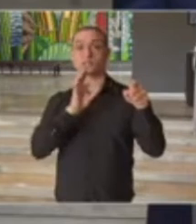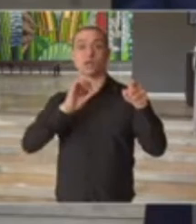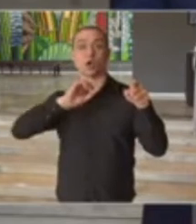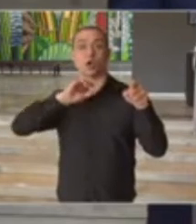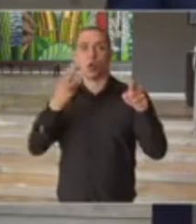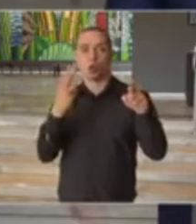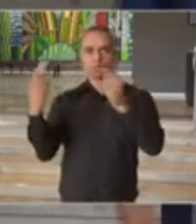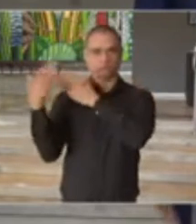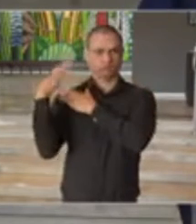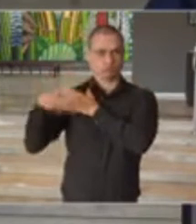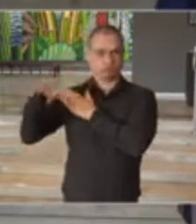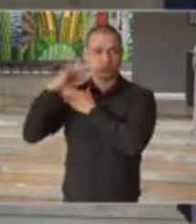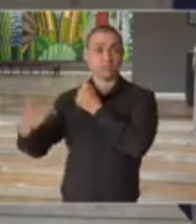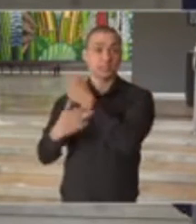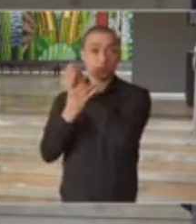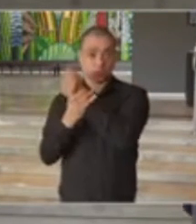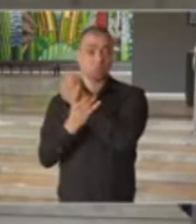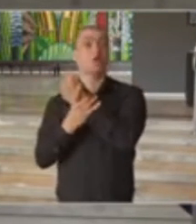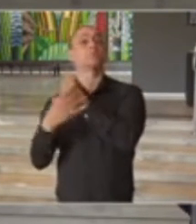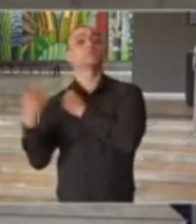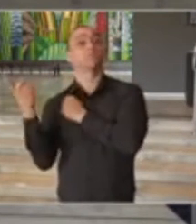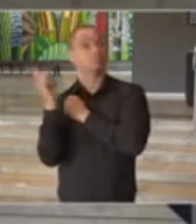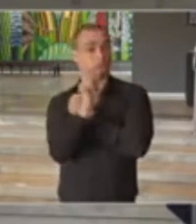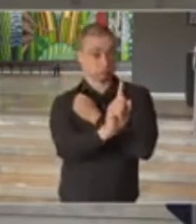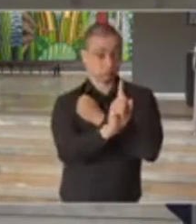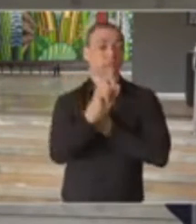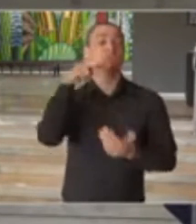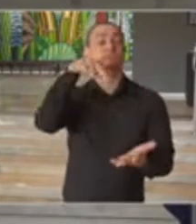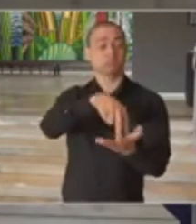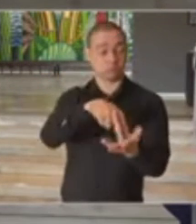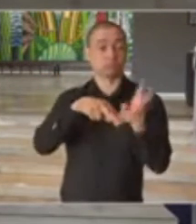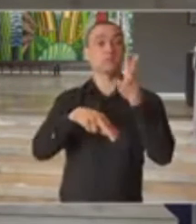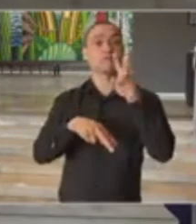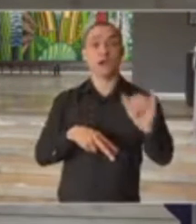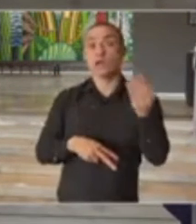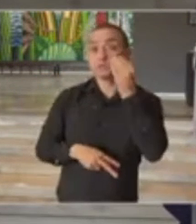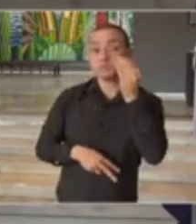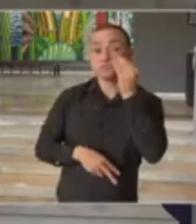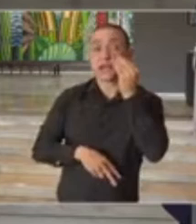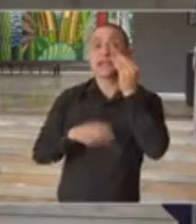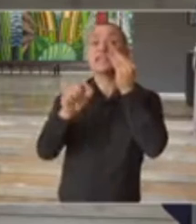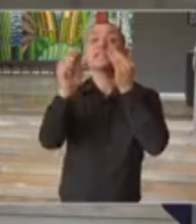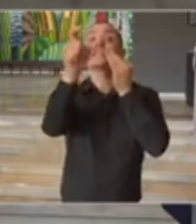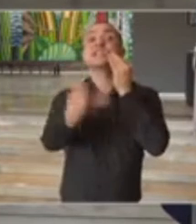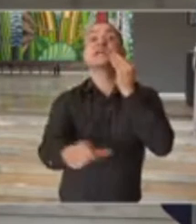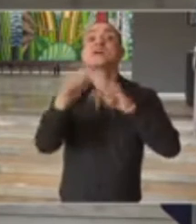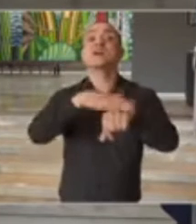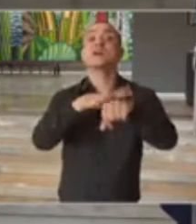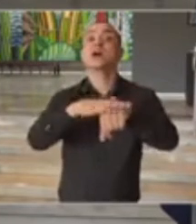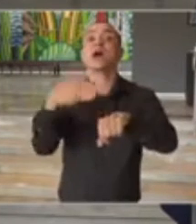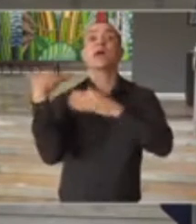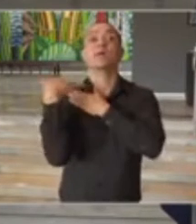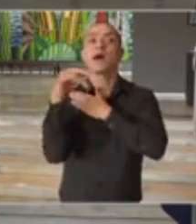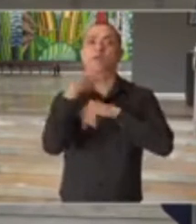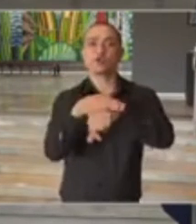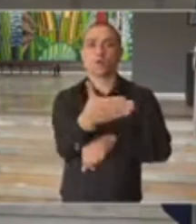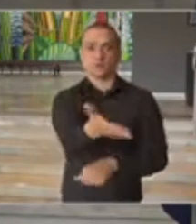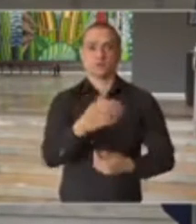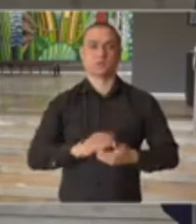encarregados do sistema de segurança pública, irão exatamente buscar os organizadores daquele evento e conversar com eles.